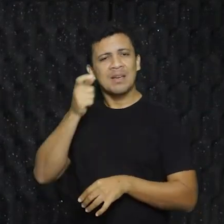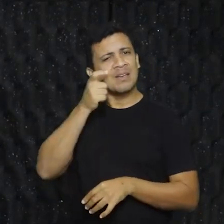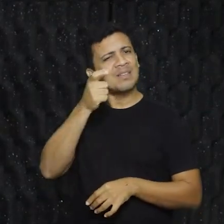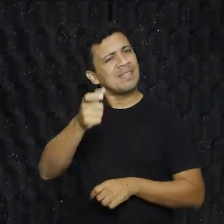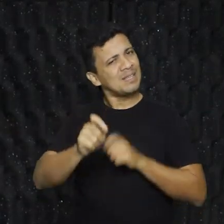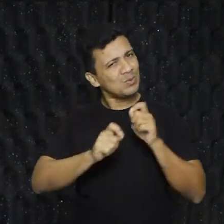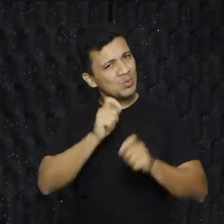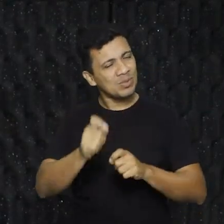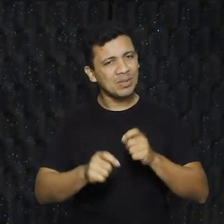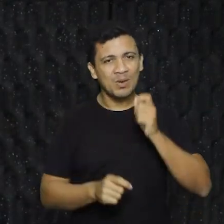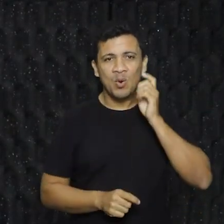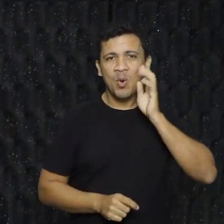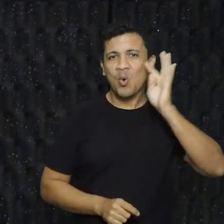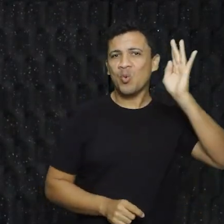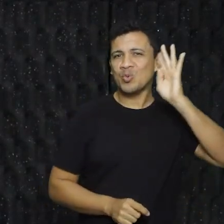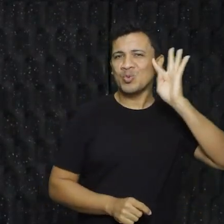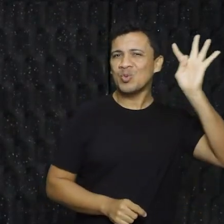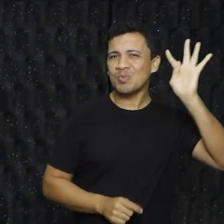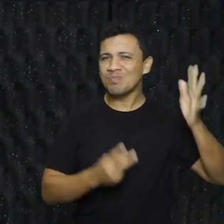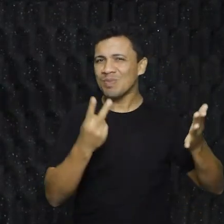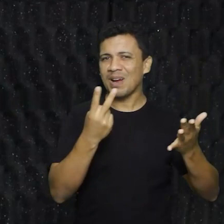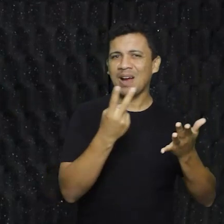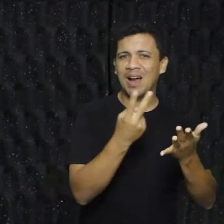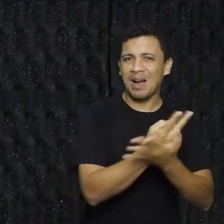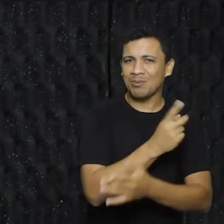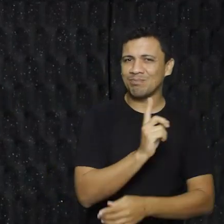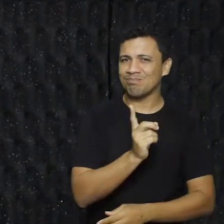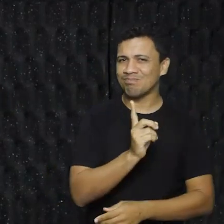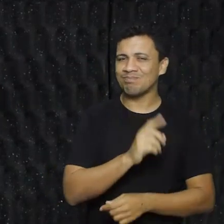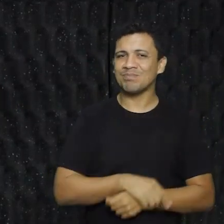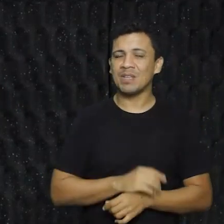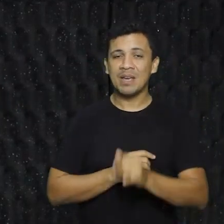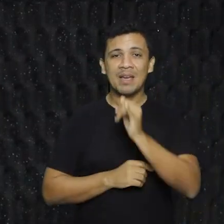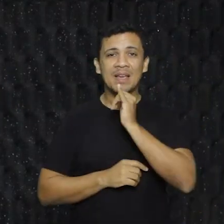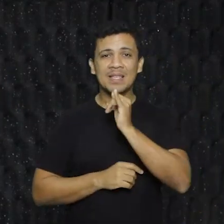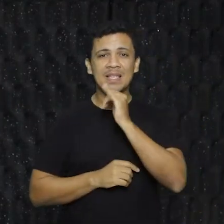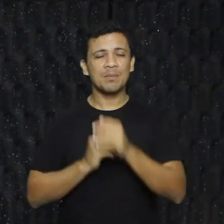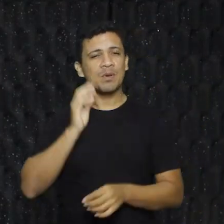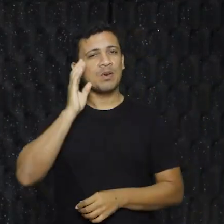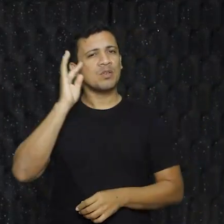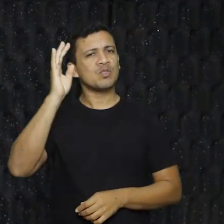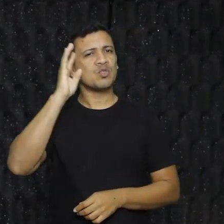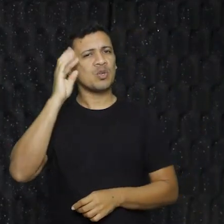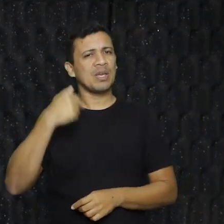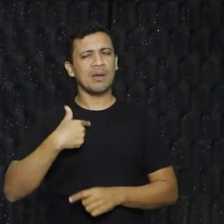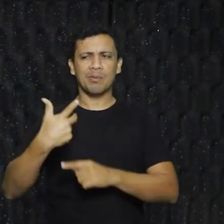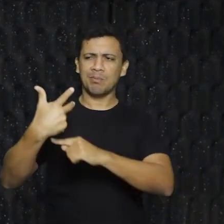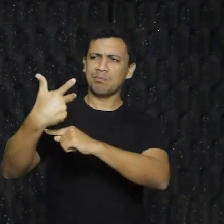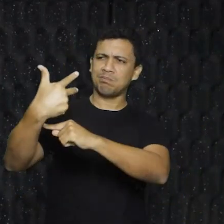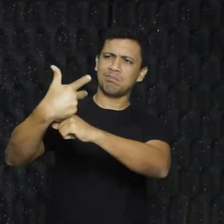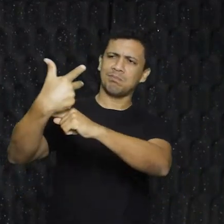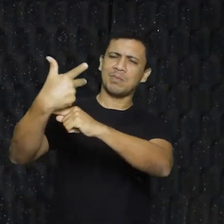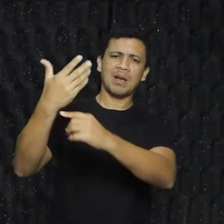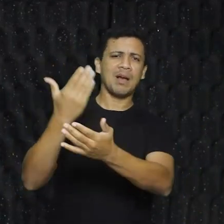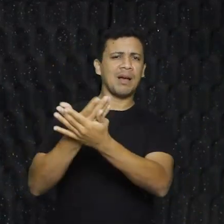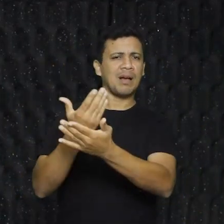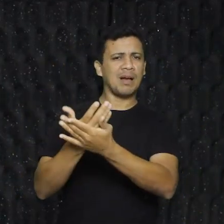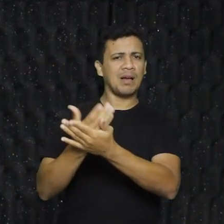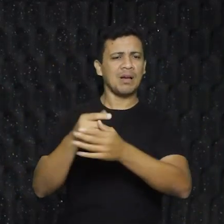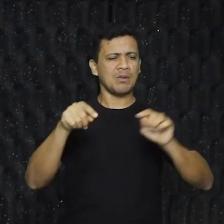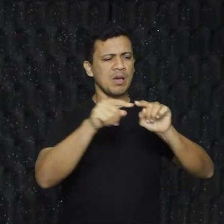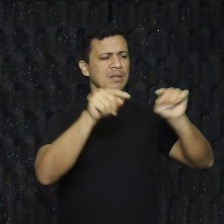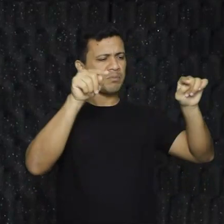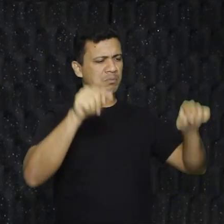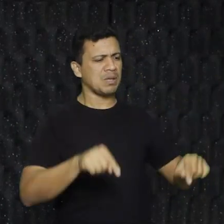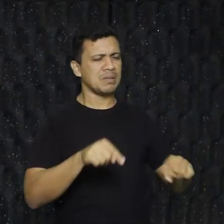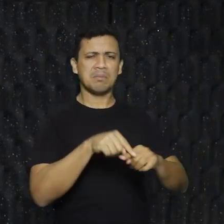é que um sonho não acontece desse jeito. Você quer ver um exemplo? Eu sonhei que eu estava gravando a aula sobre surrealismo no estúdio,